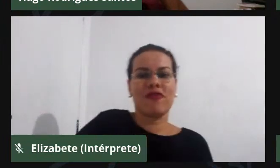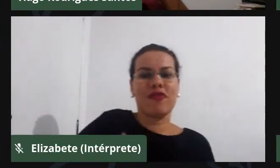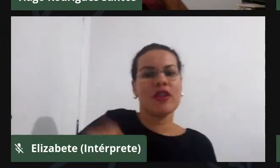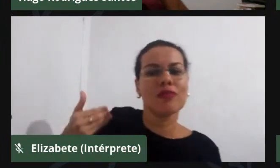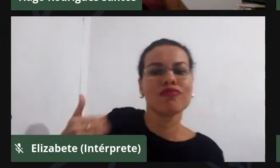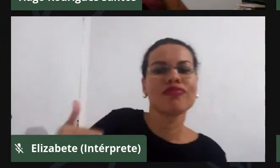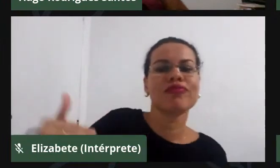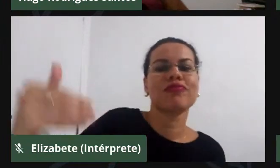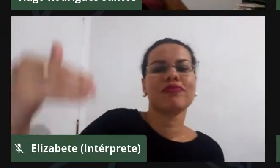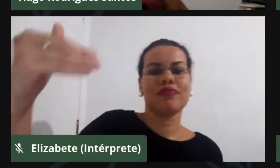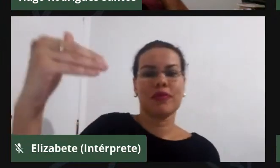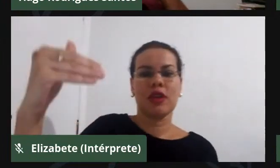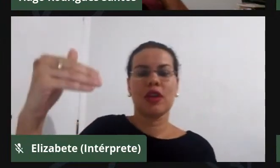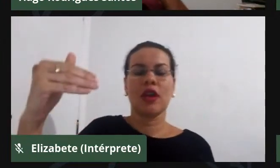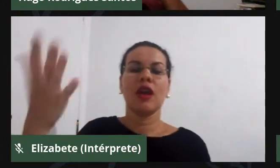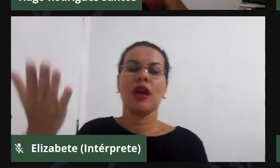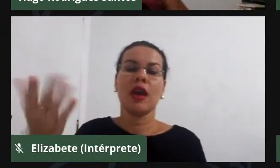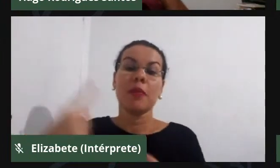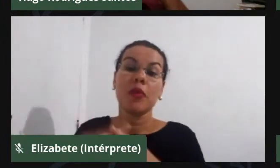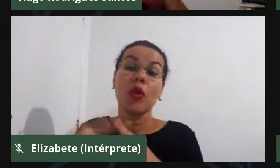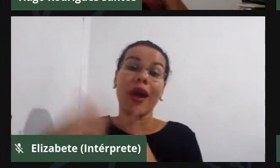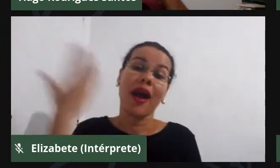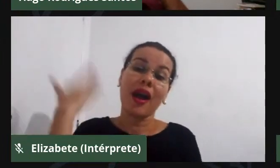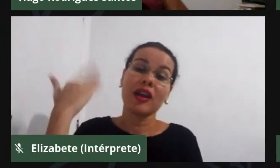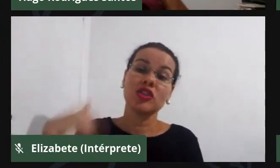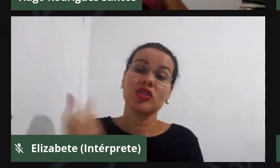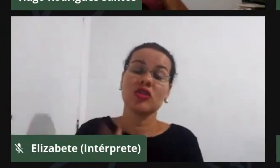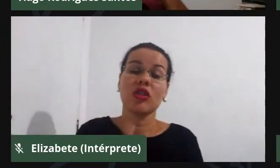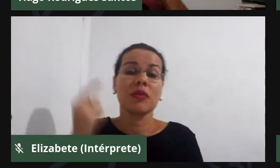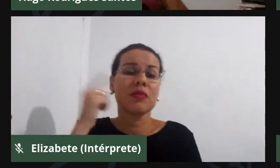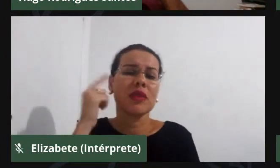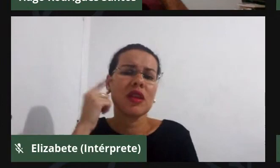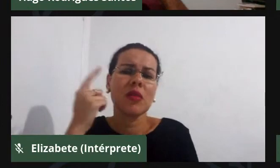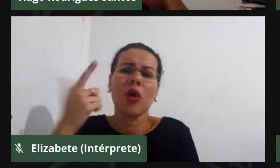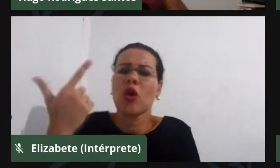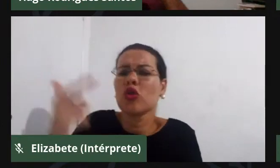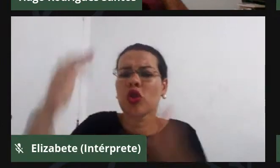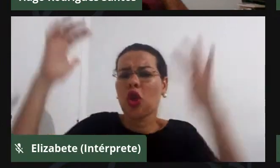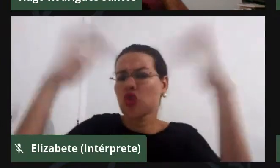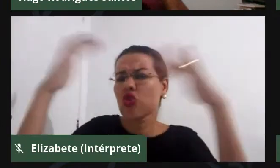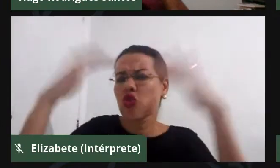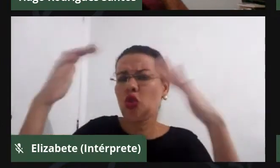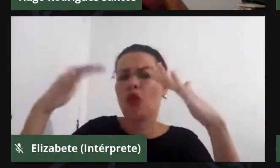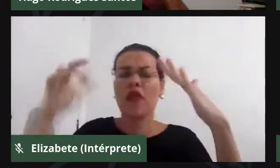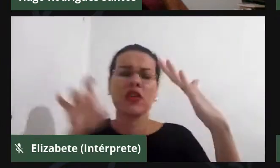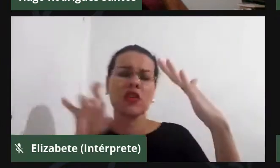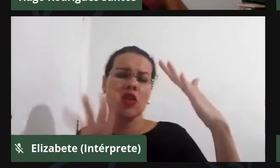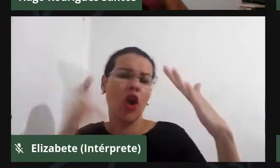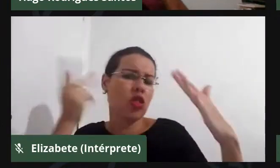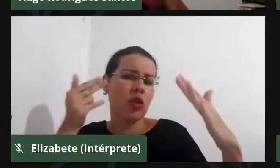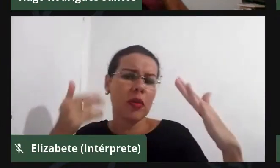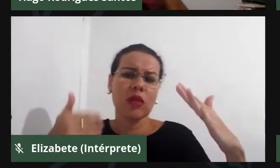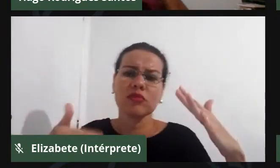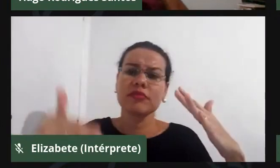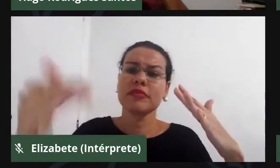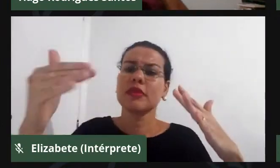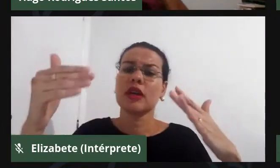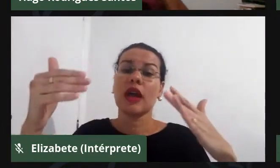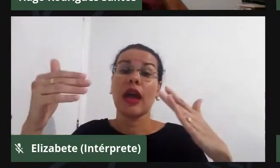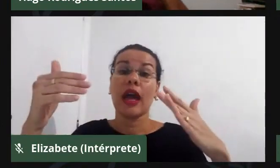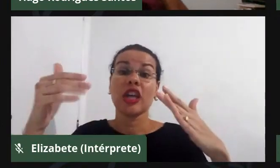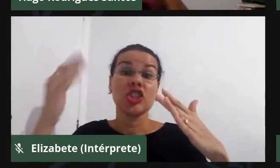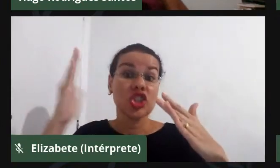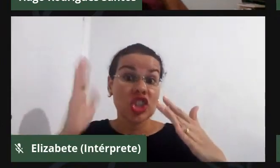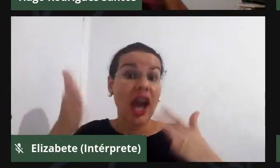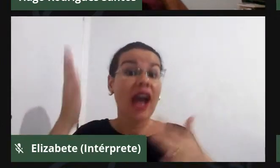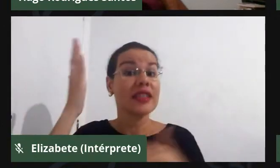precisava desse sistema, que tinha períodos chuvosos e que agricultor, o agricultor, o produtor tradicional, ele sabia o período